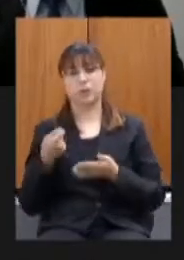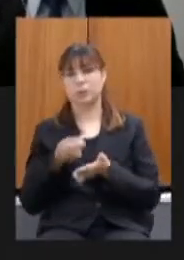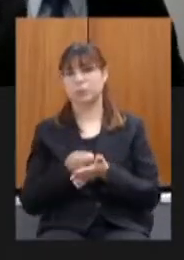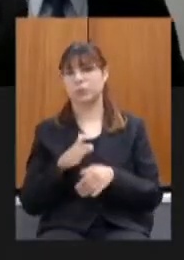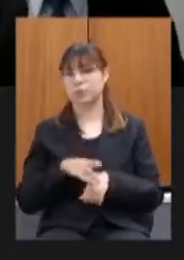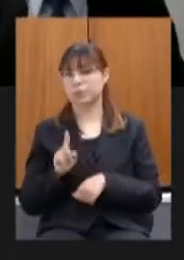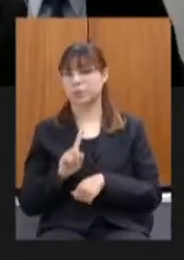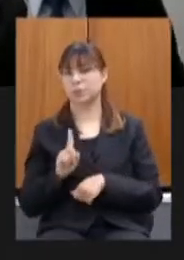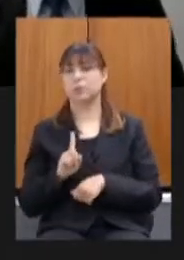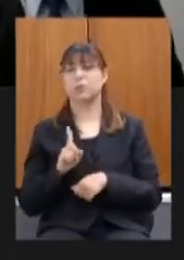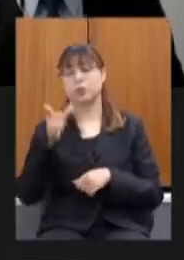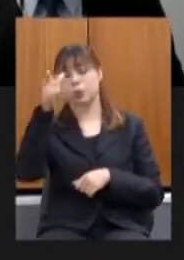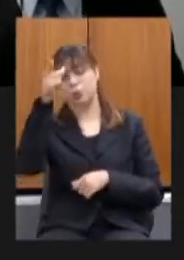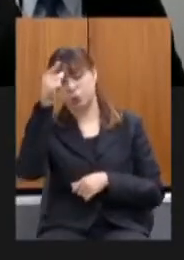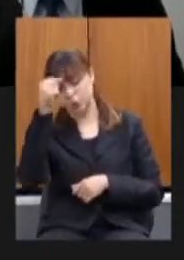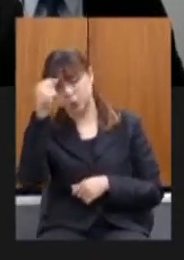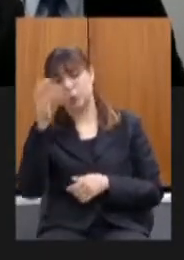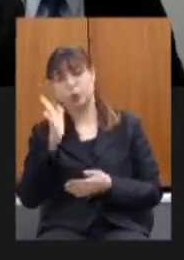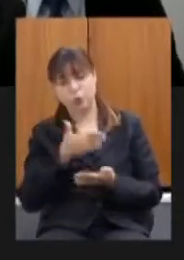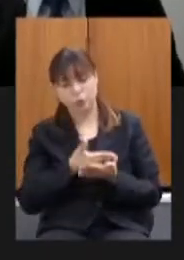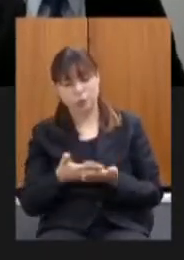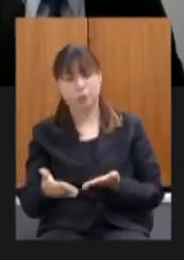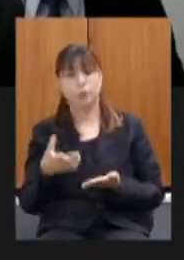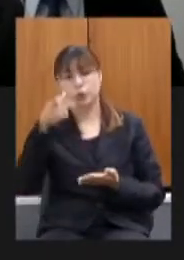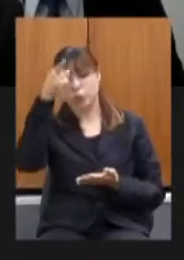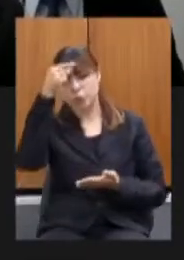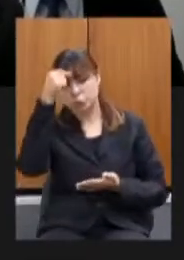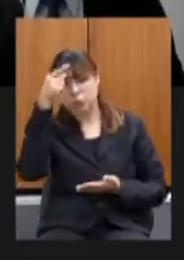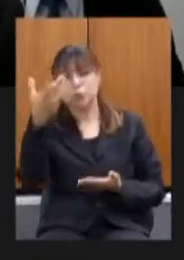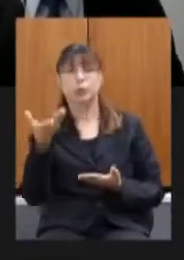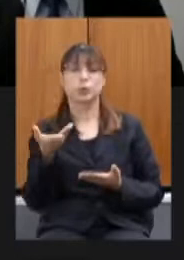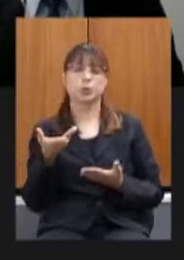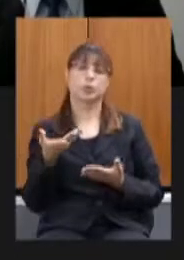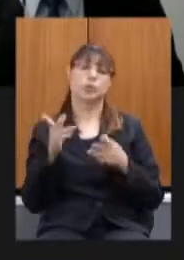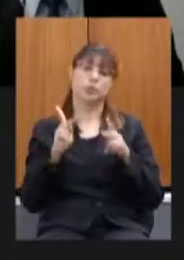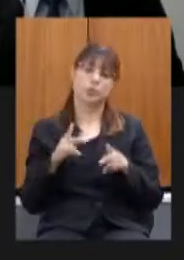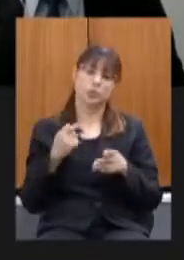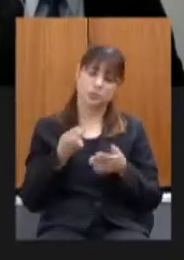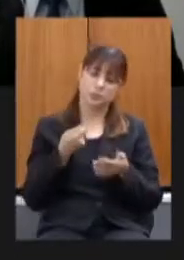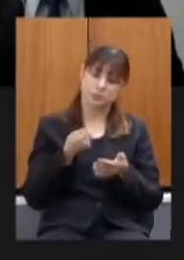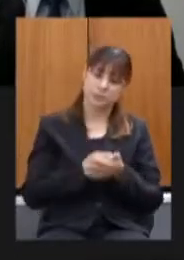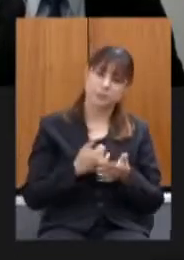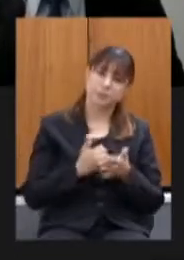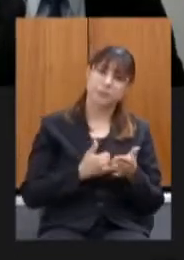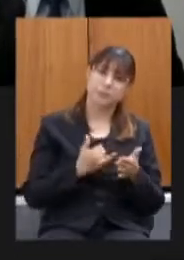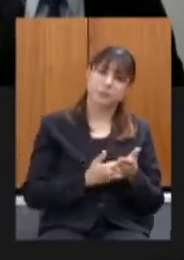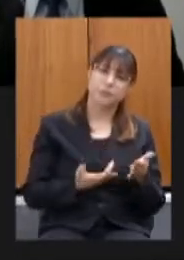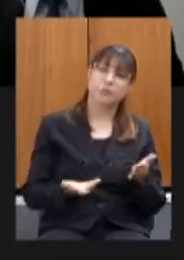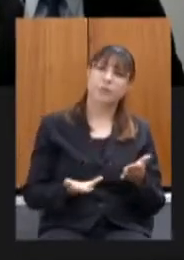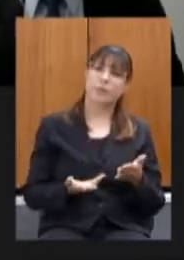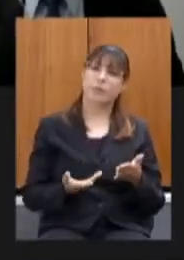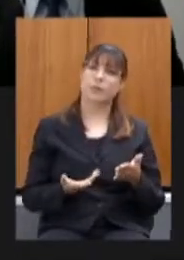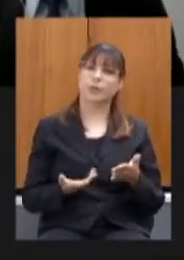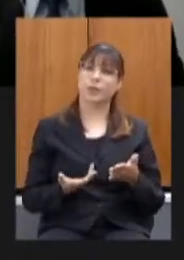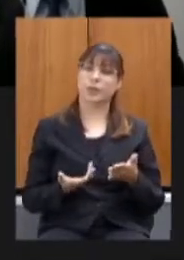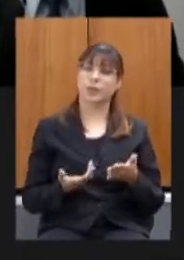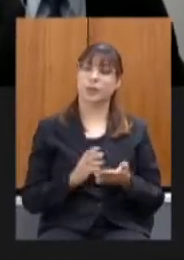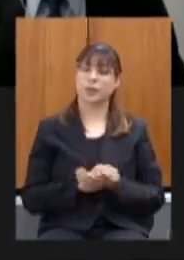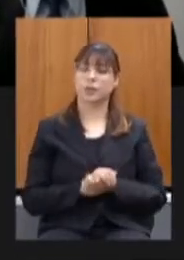vai trazer um alívio muito grande já está funcionando um alívio muito grande para os contribuintes o efeito é a partir de primeiro de